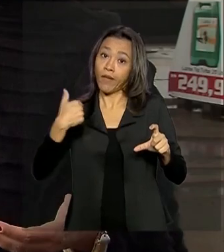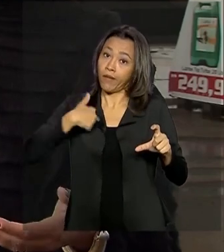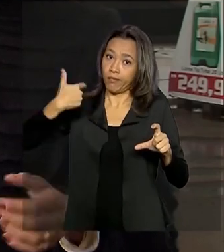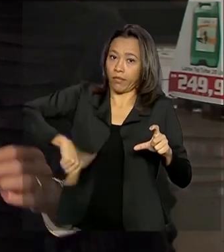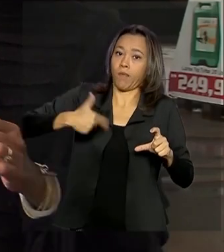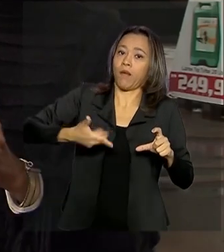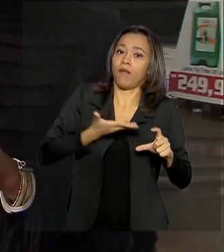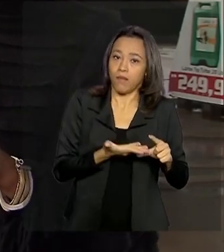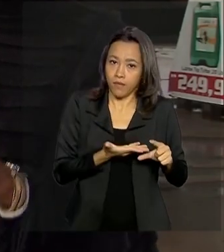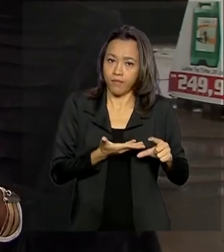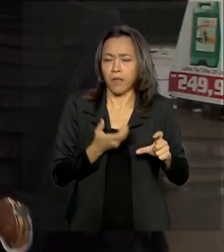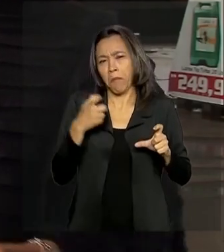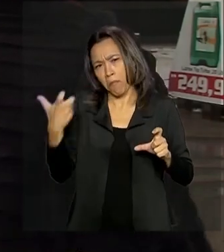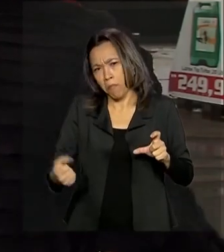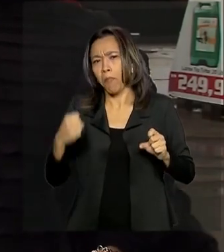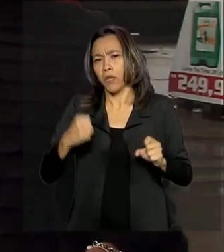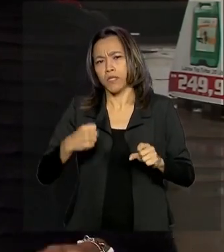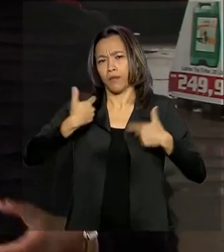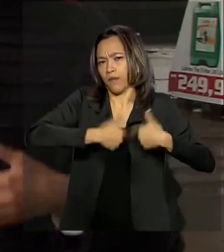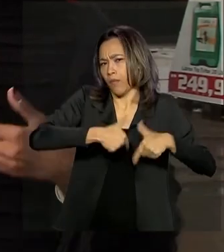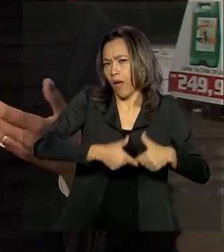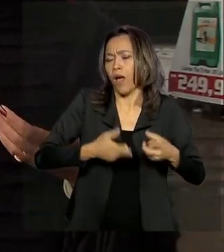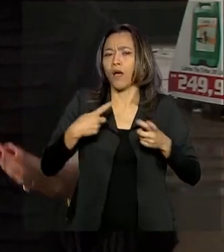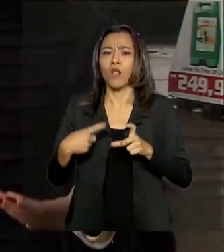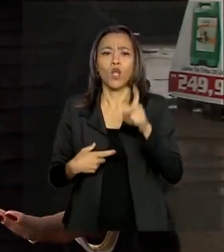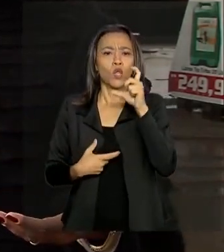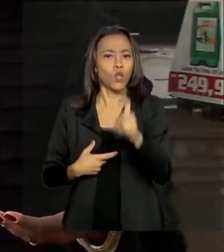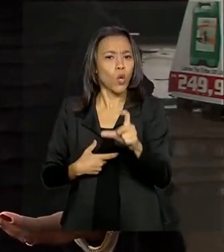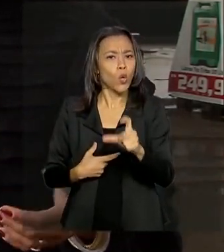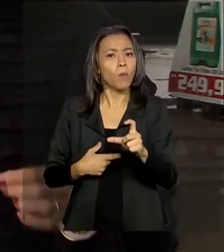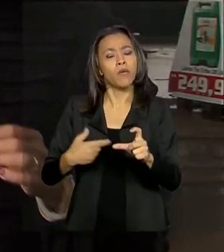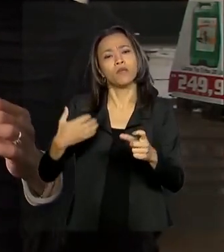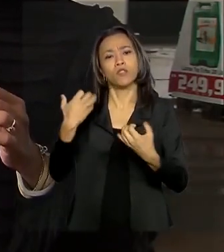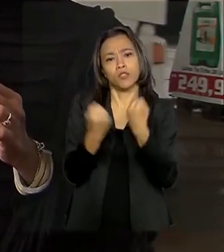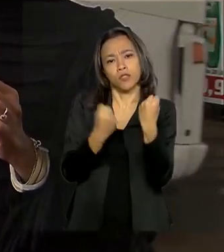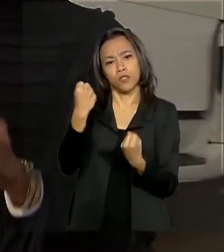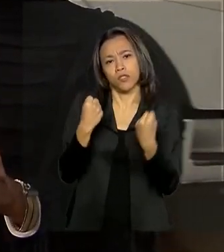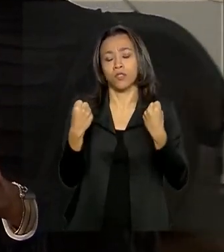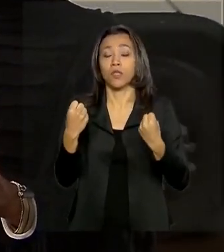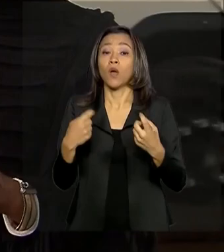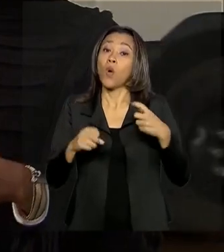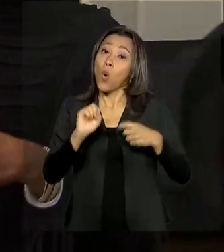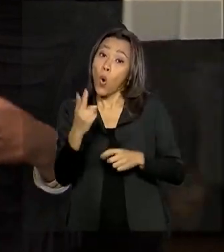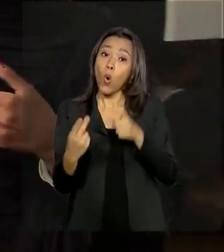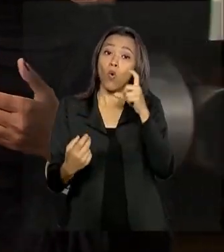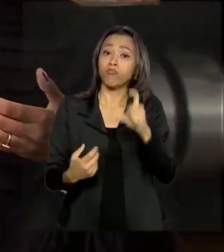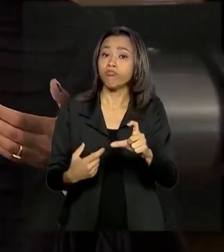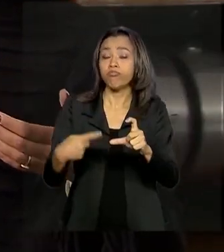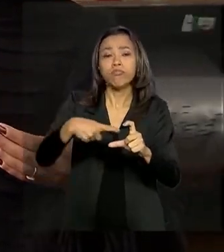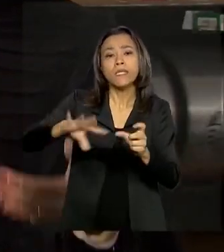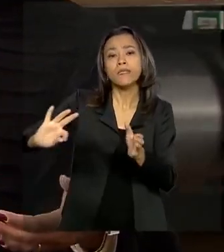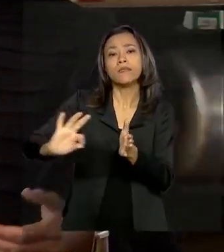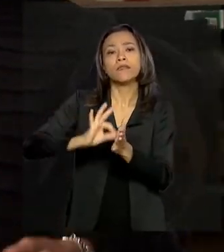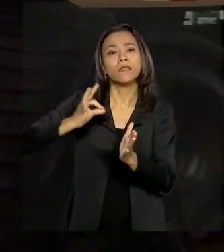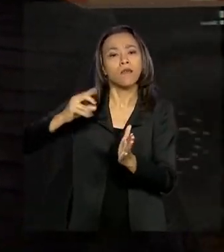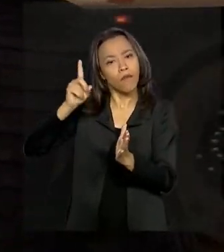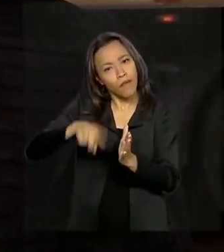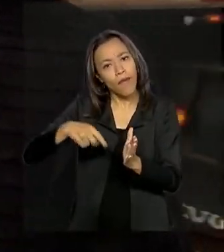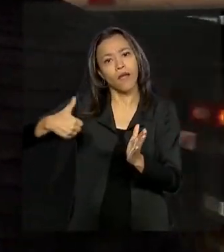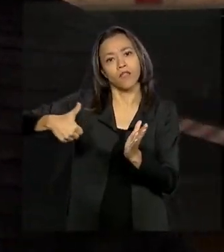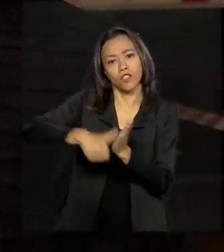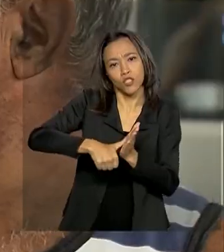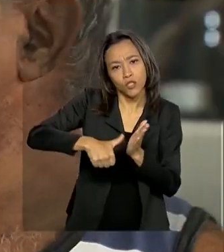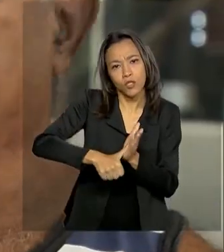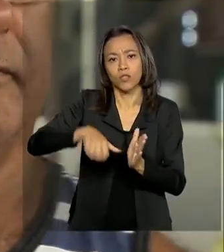que atuam. Pode ser carteira de trabalho, documento de habilitação ou uma inscrição como sócio de sindicato de